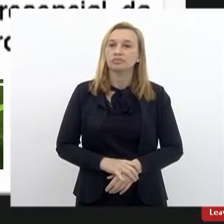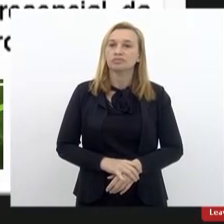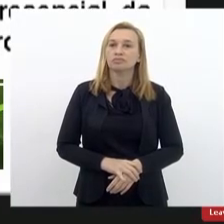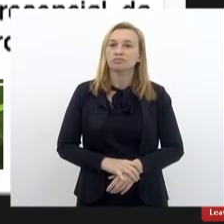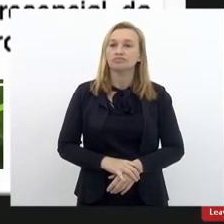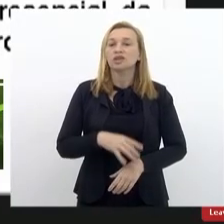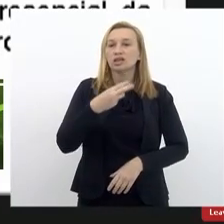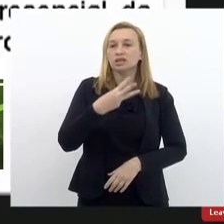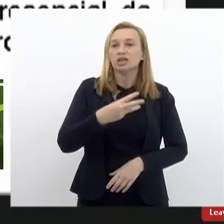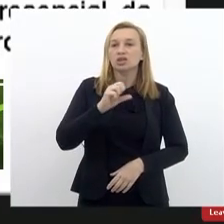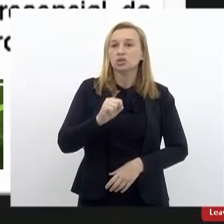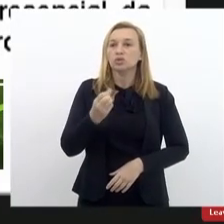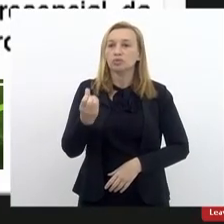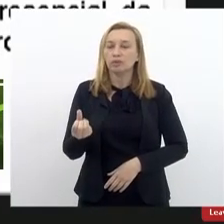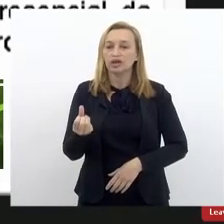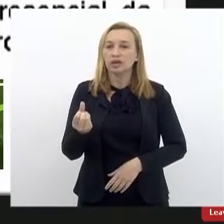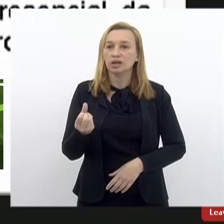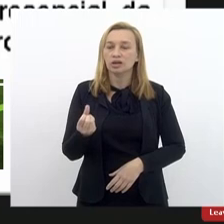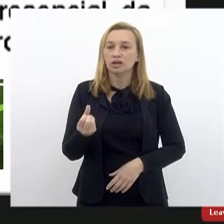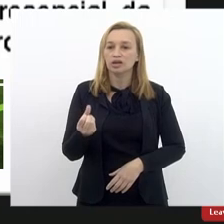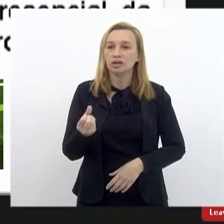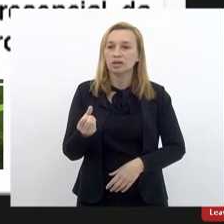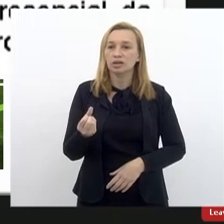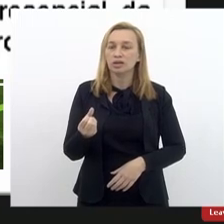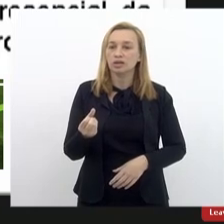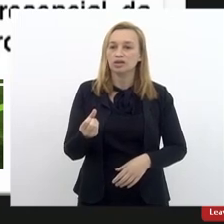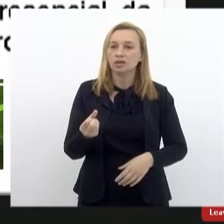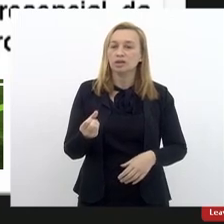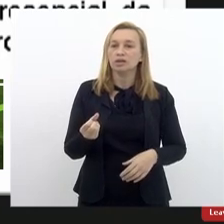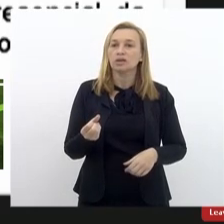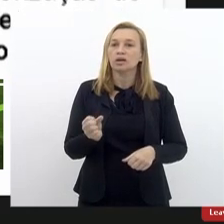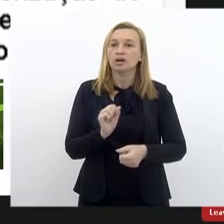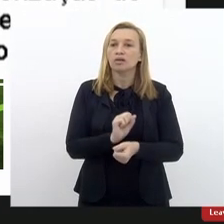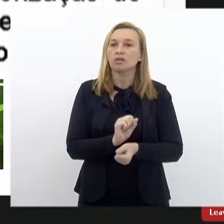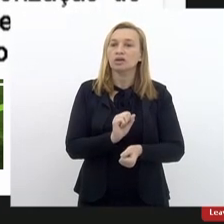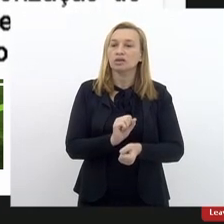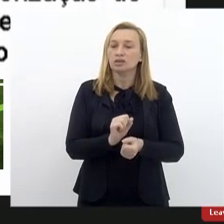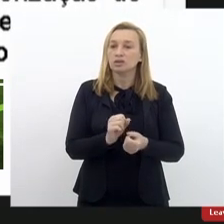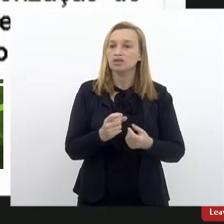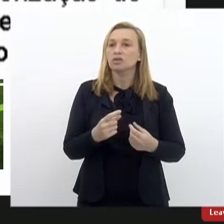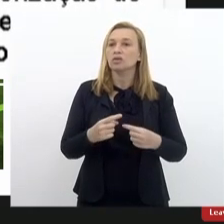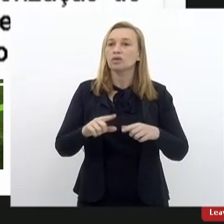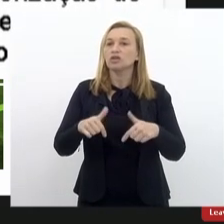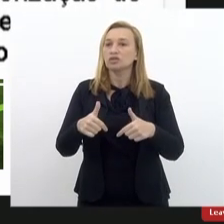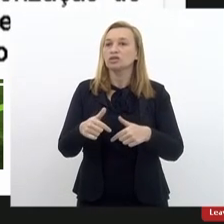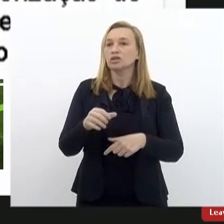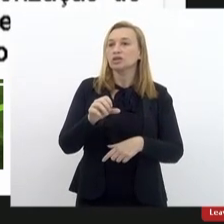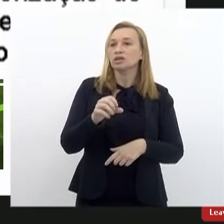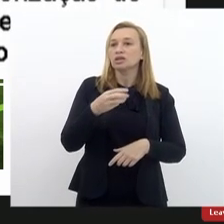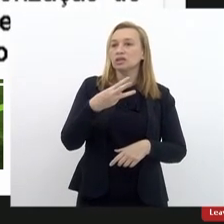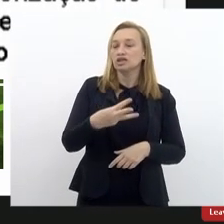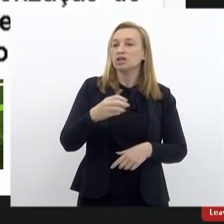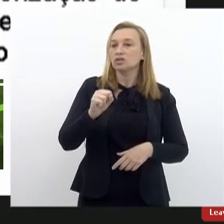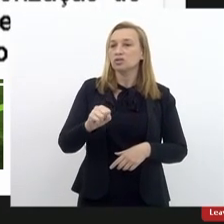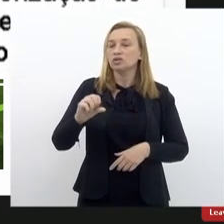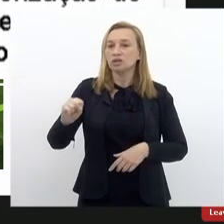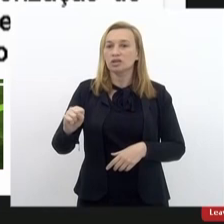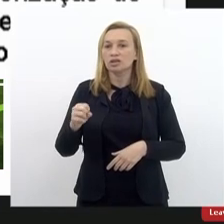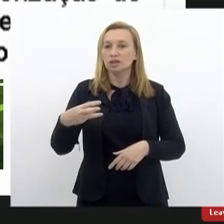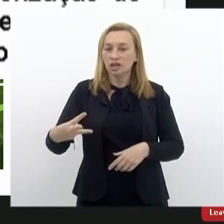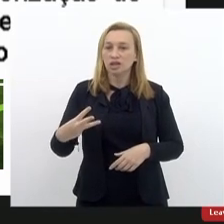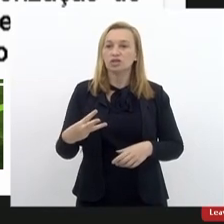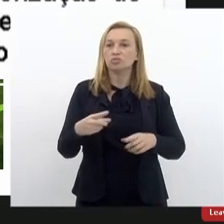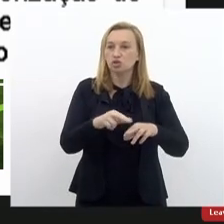A 386 prorrogou os efeitos da 381, da 383, por força da pandemia. A